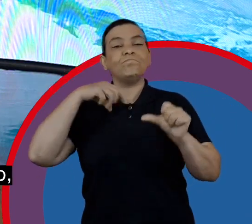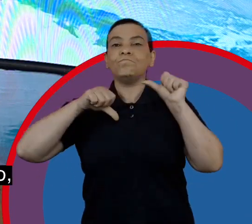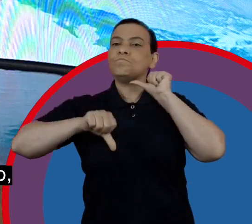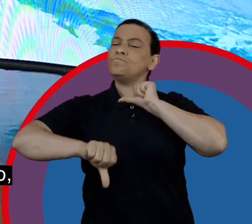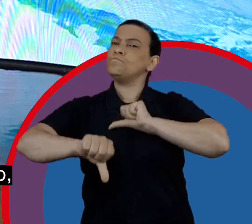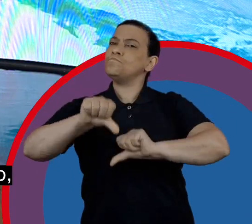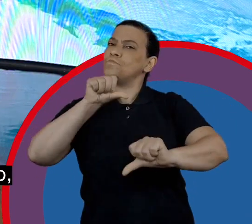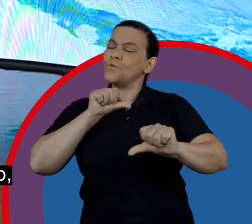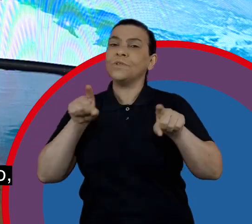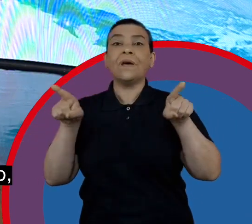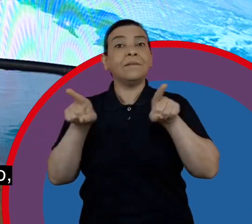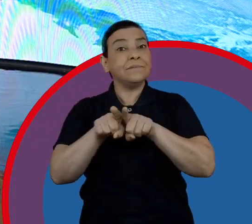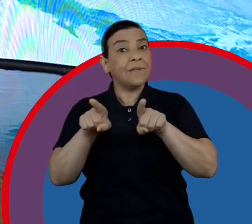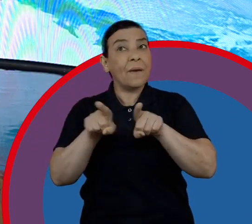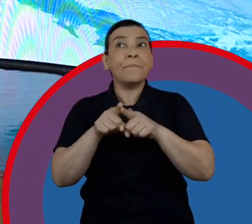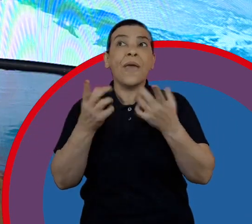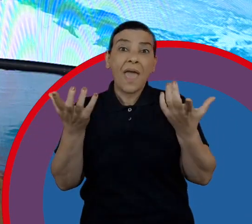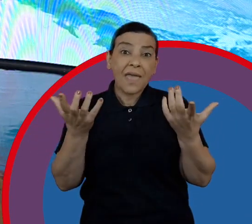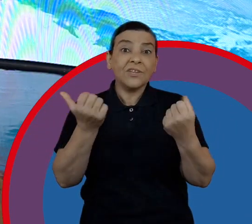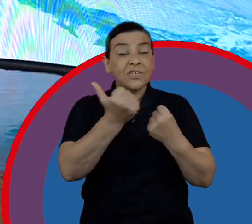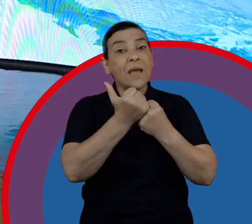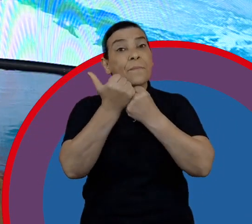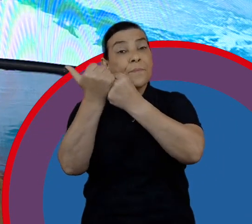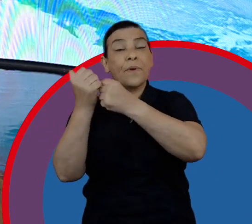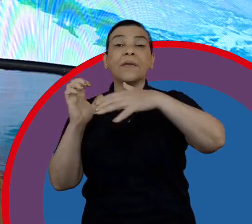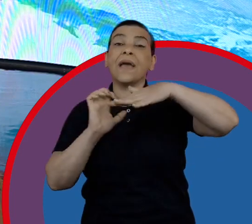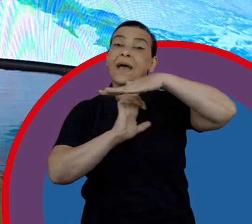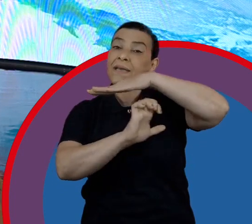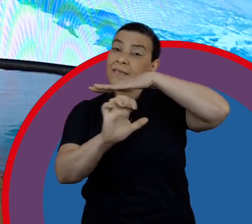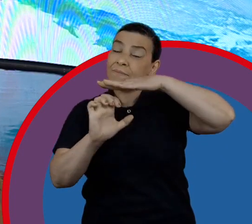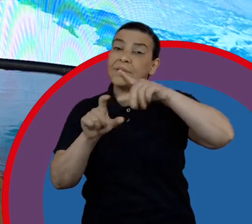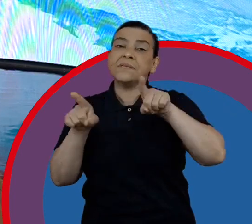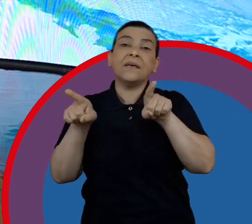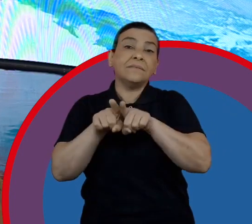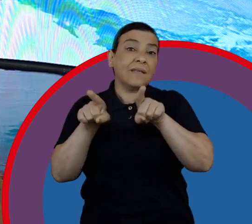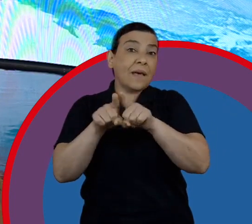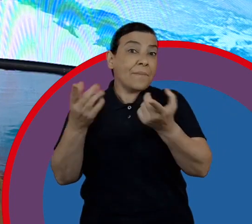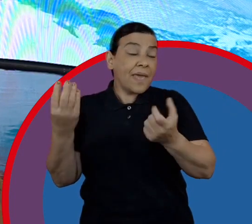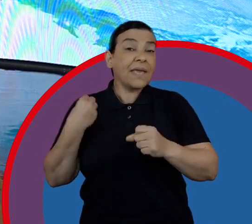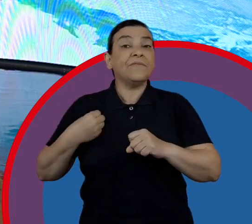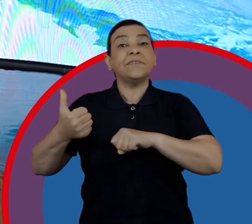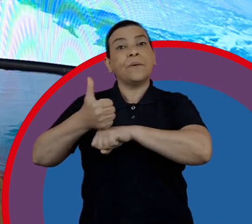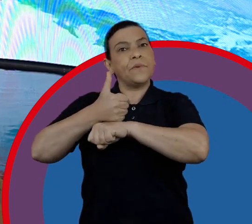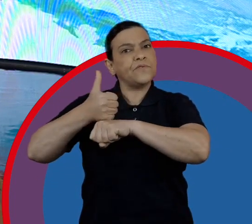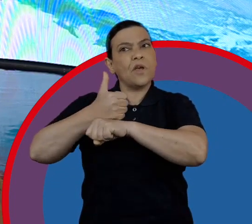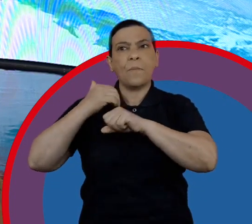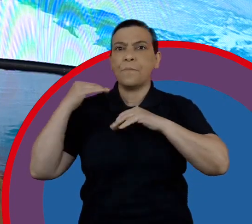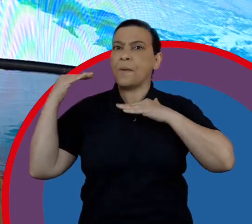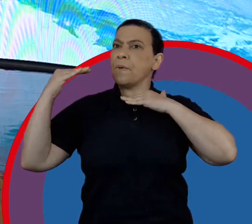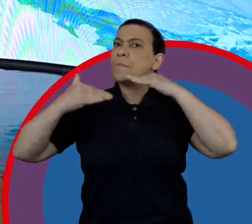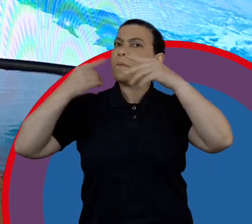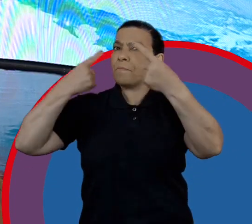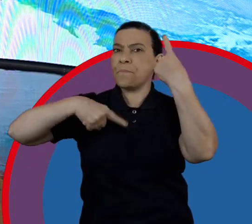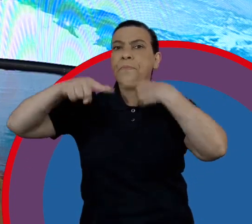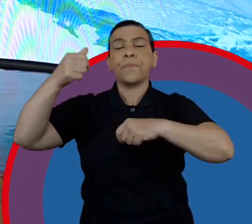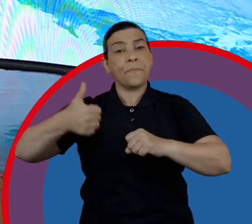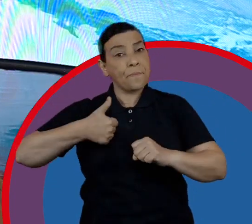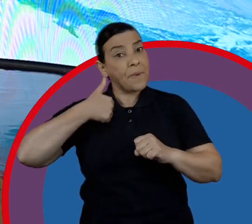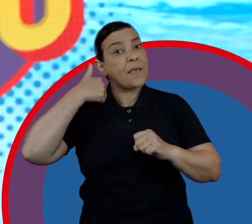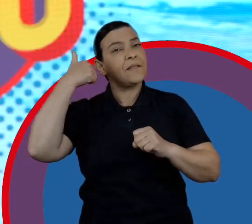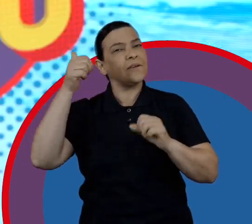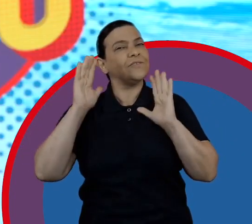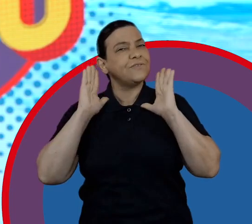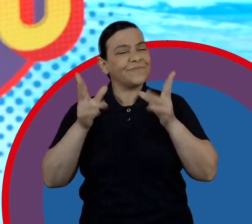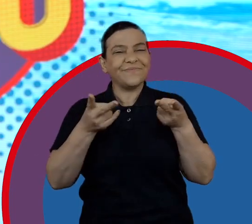nível de envolvimento, não só com a empresa, mas também com a nossa carreira, com a nossa vida profissional. E é isso que a gente tem